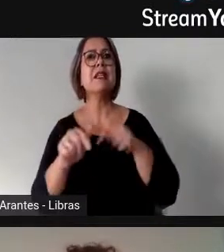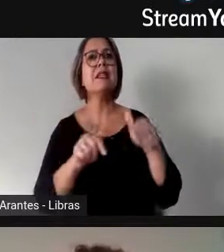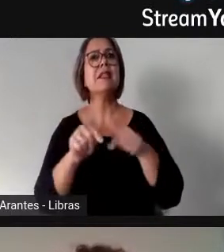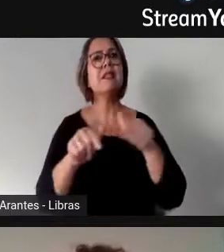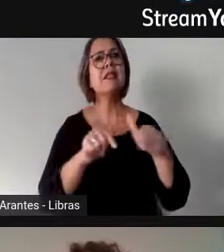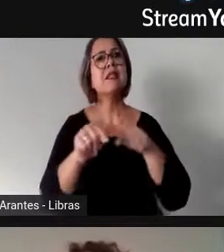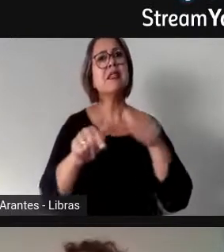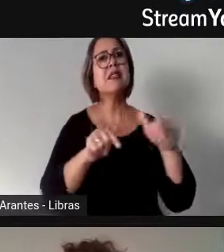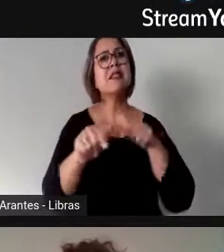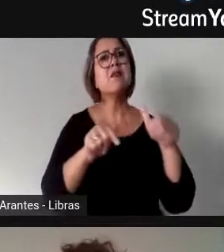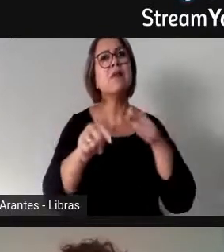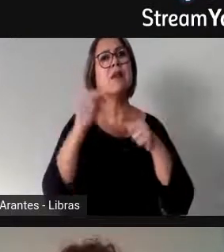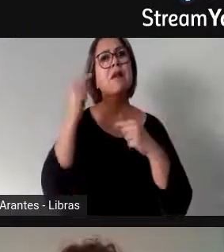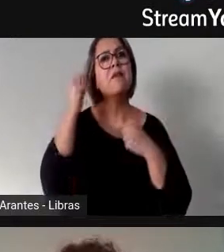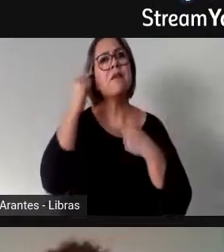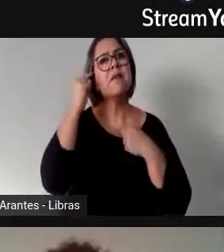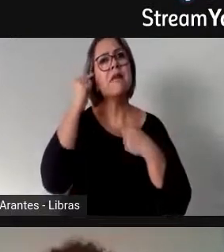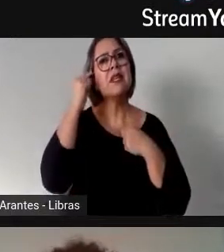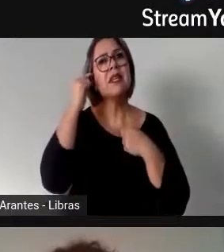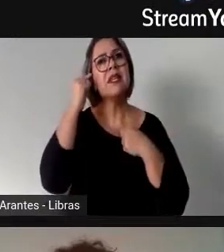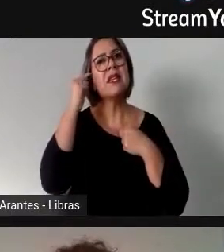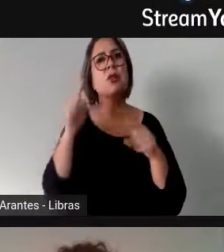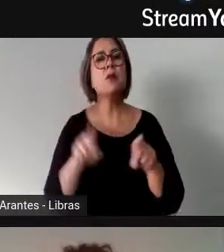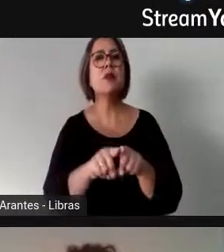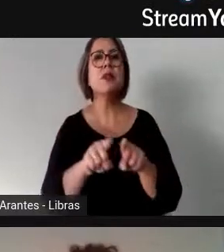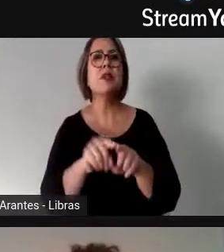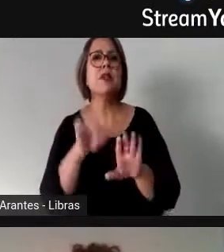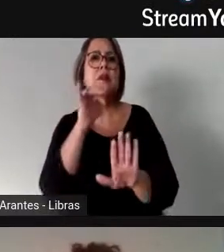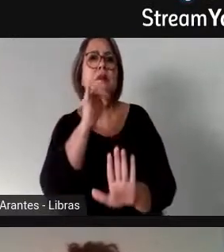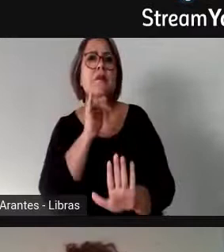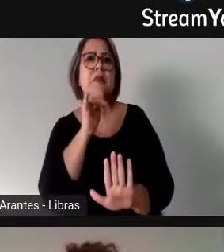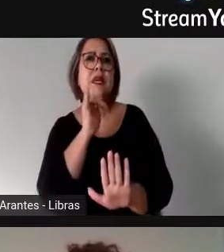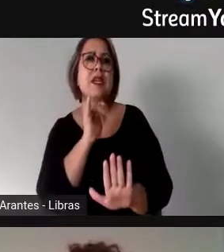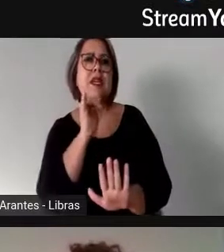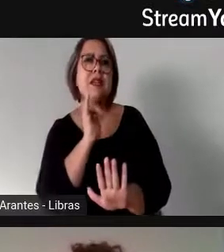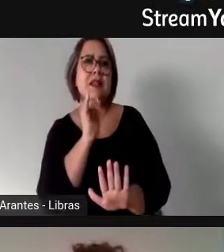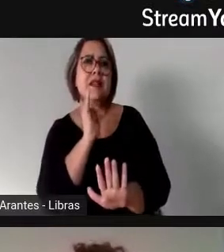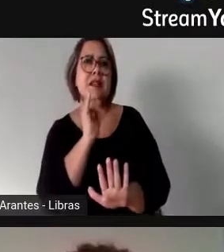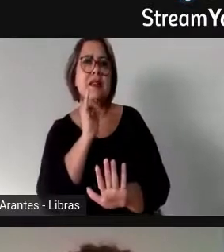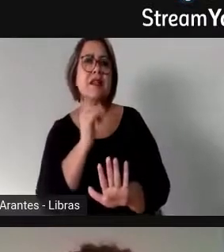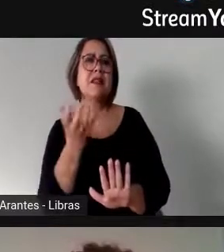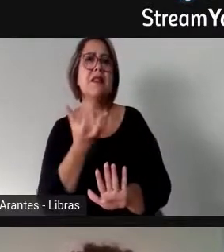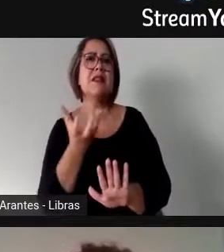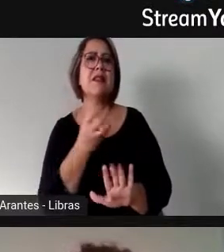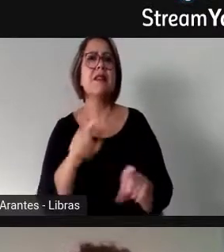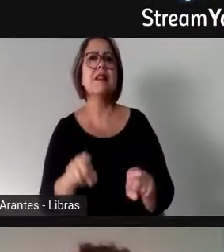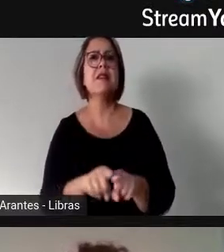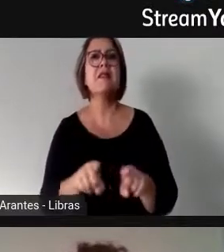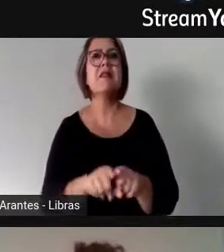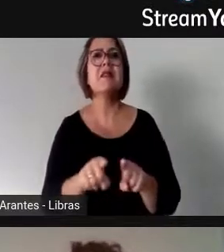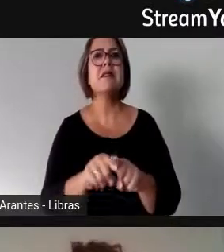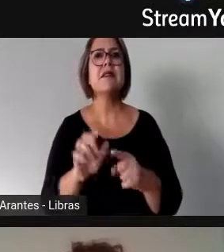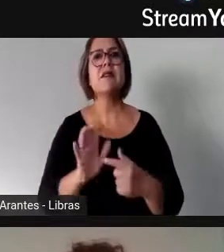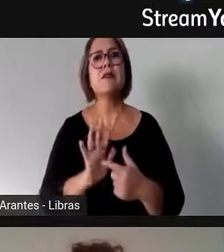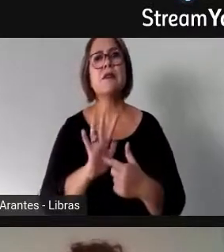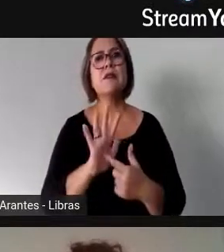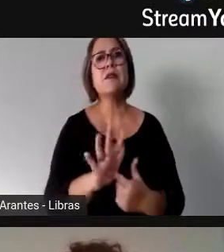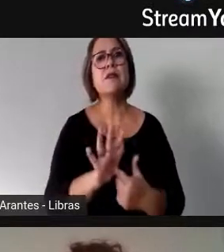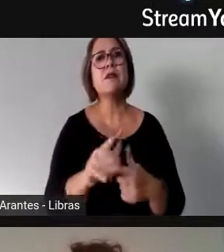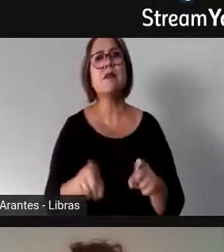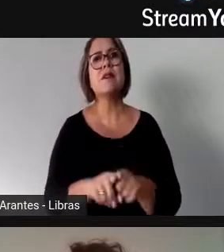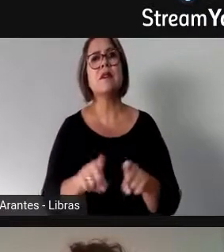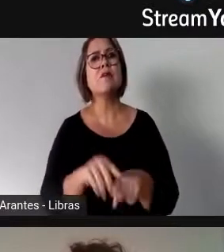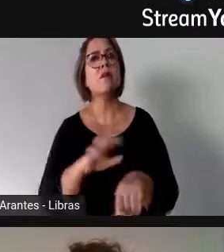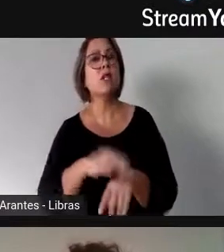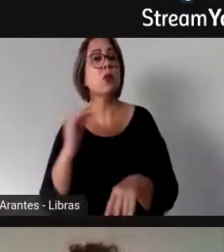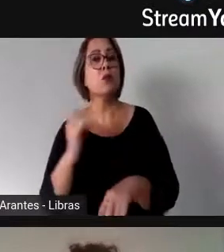perspectiva de não autoria, por exemplo, se elas querem apresentar um projeto de extrema relevância para